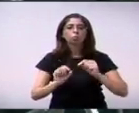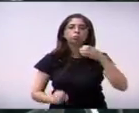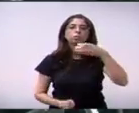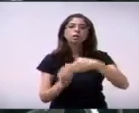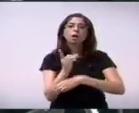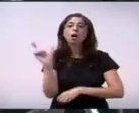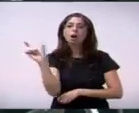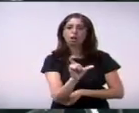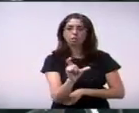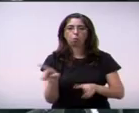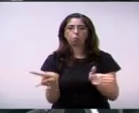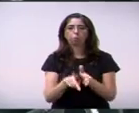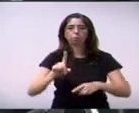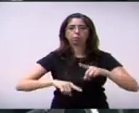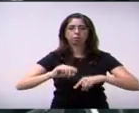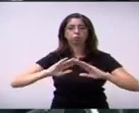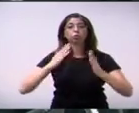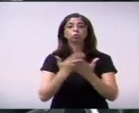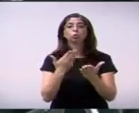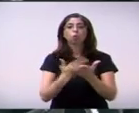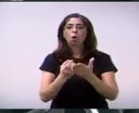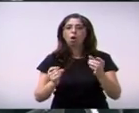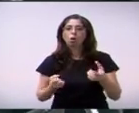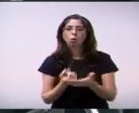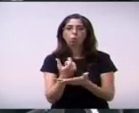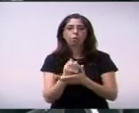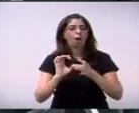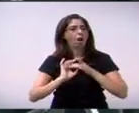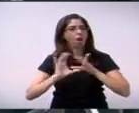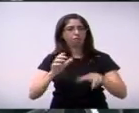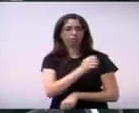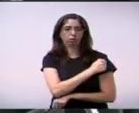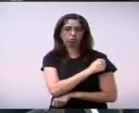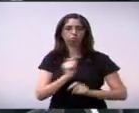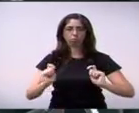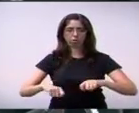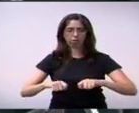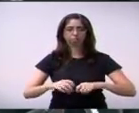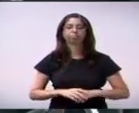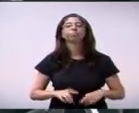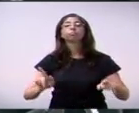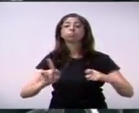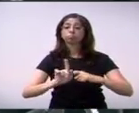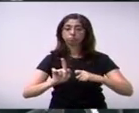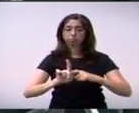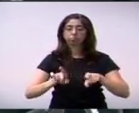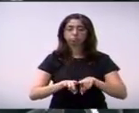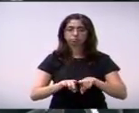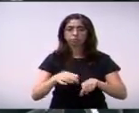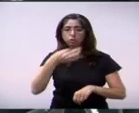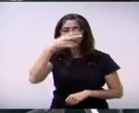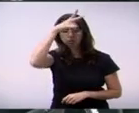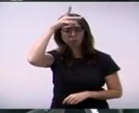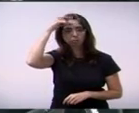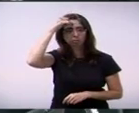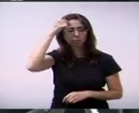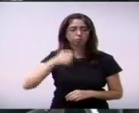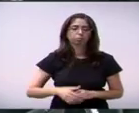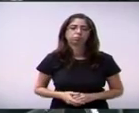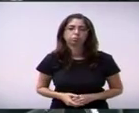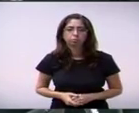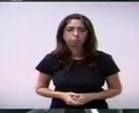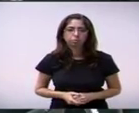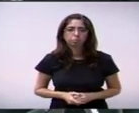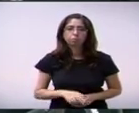cartão material escolar. 196 do vereador Gustavo Iatecola sugere ao executivo